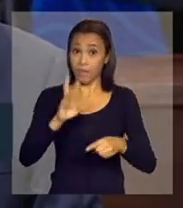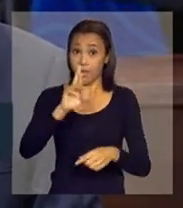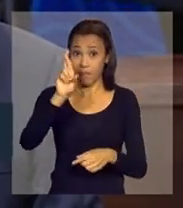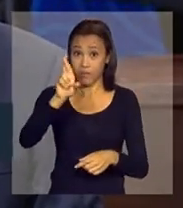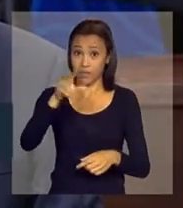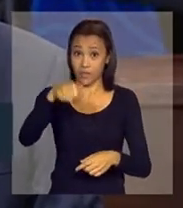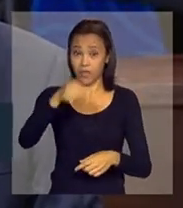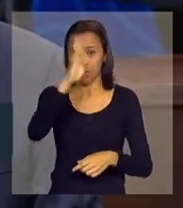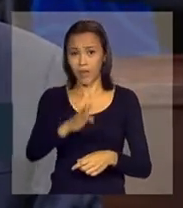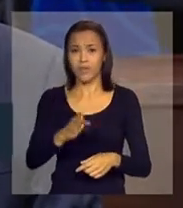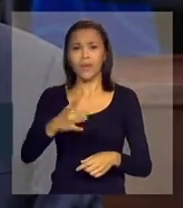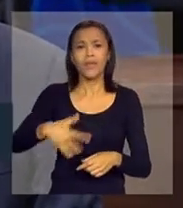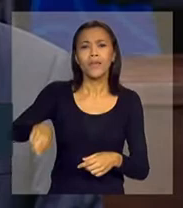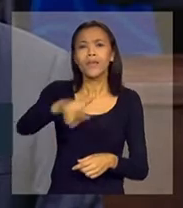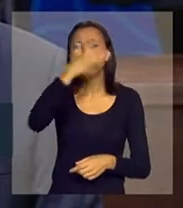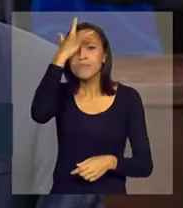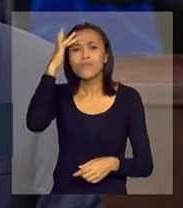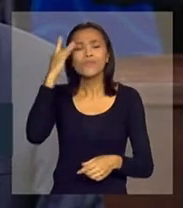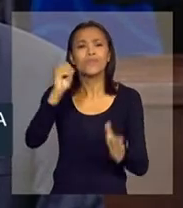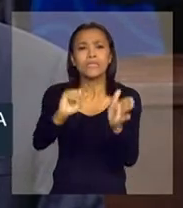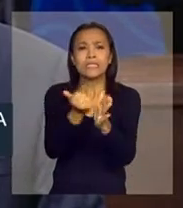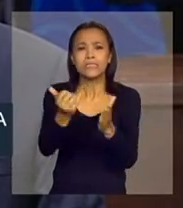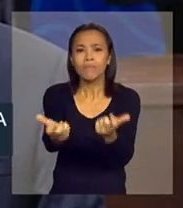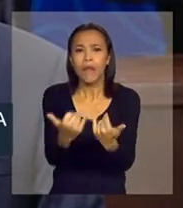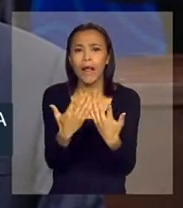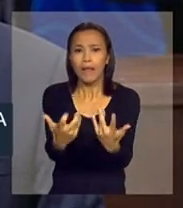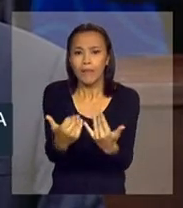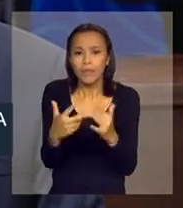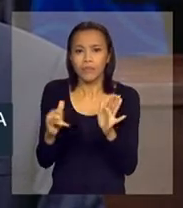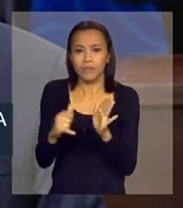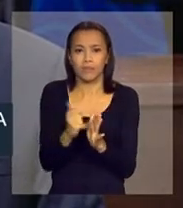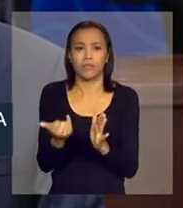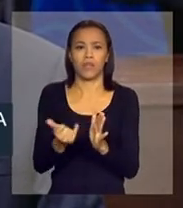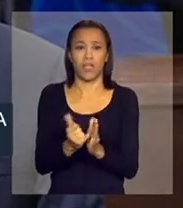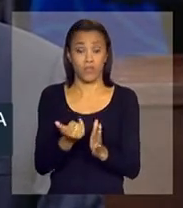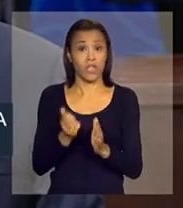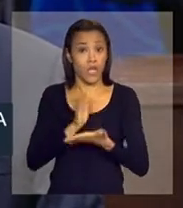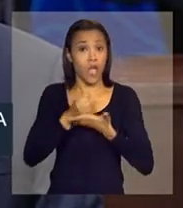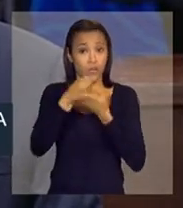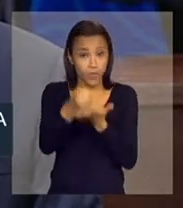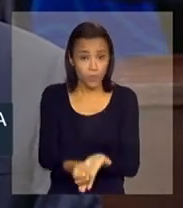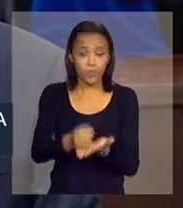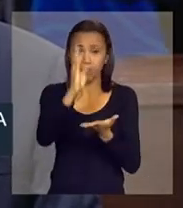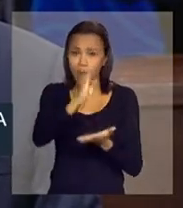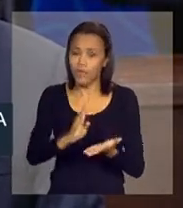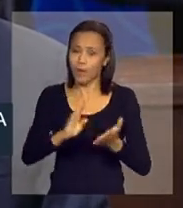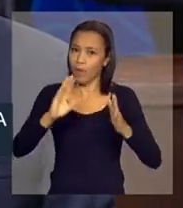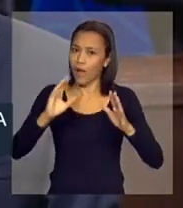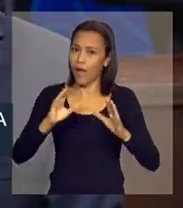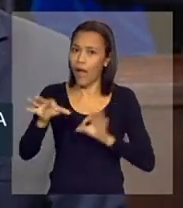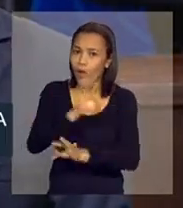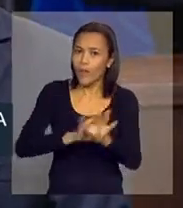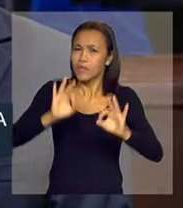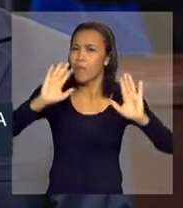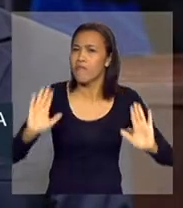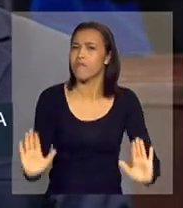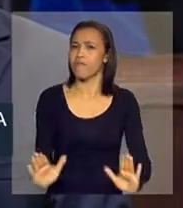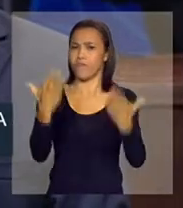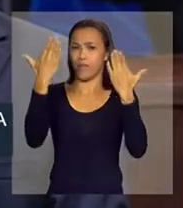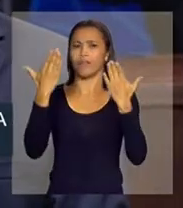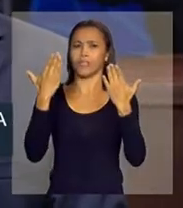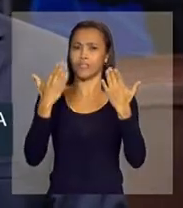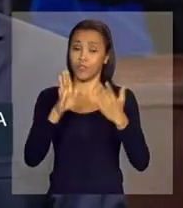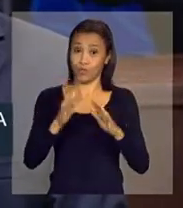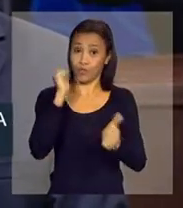Que as pessoas se inscrevam e que ajude o Brasil a fazer uma grande celebração e uma grande festa